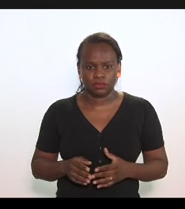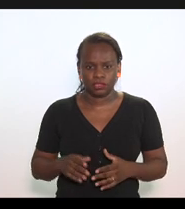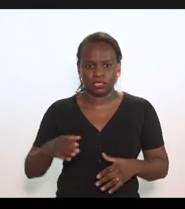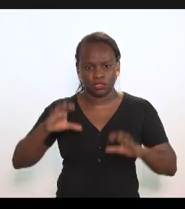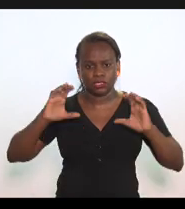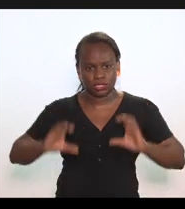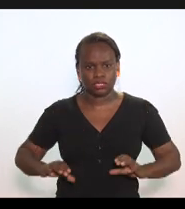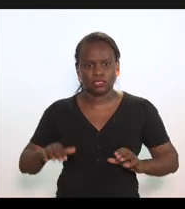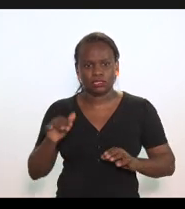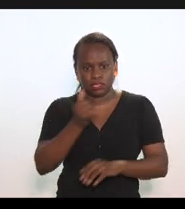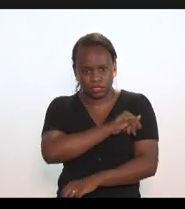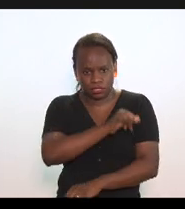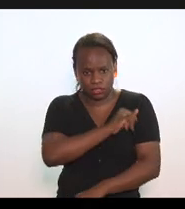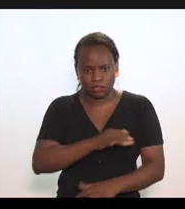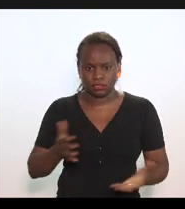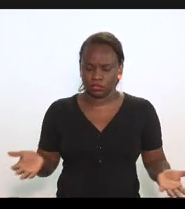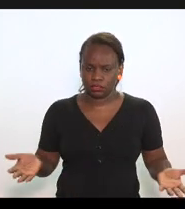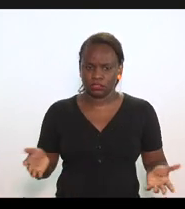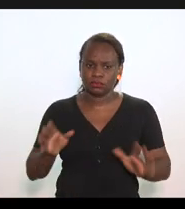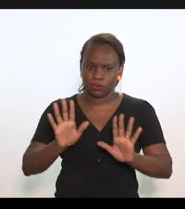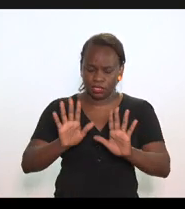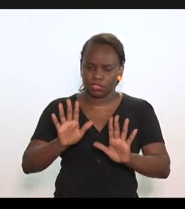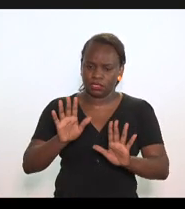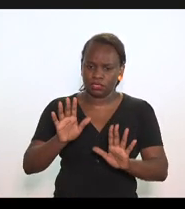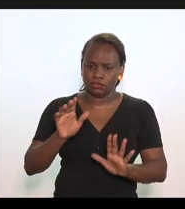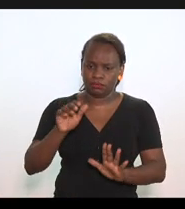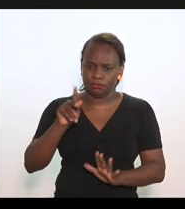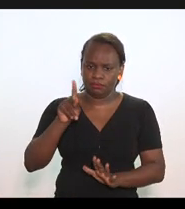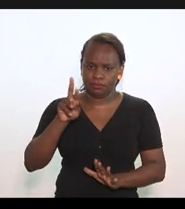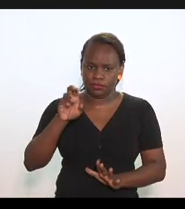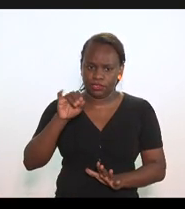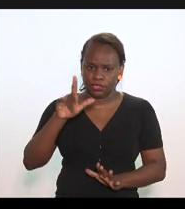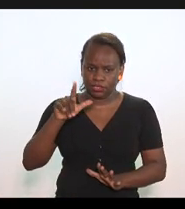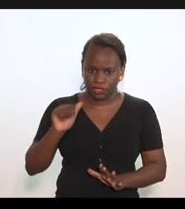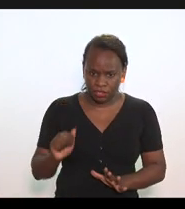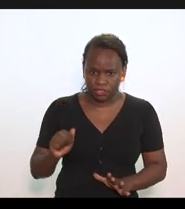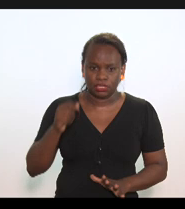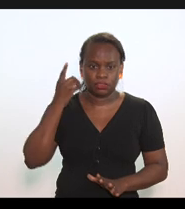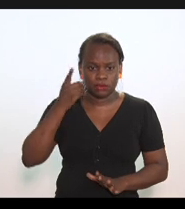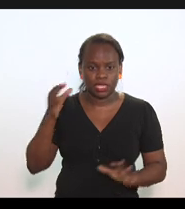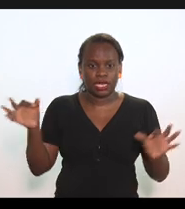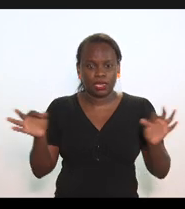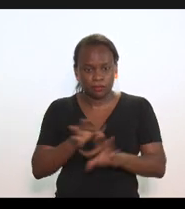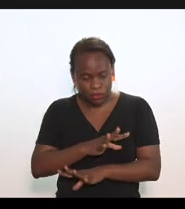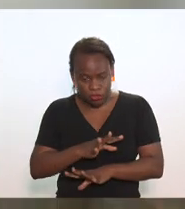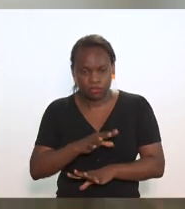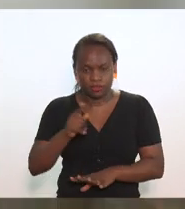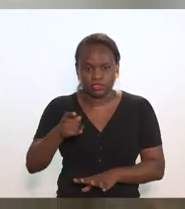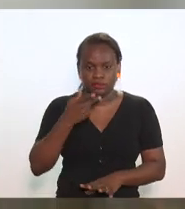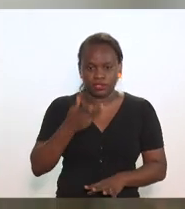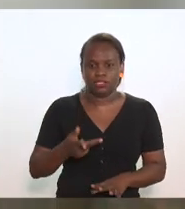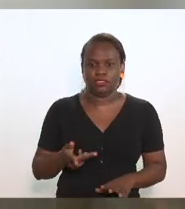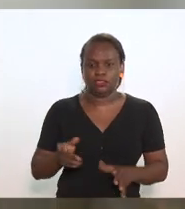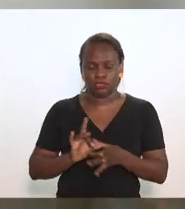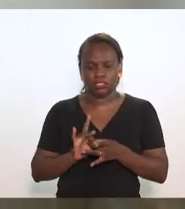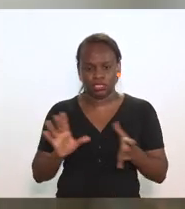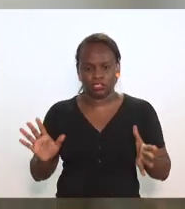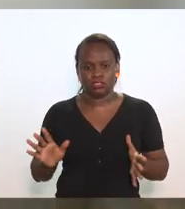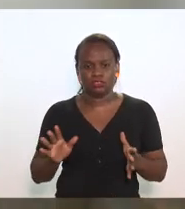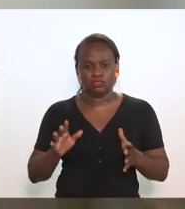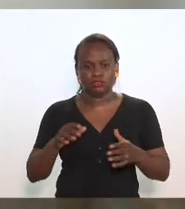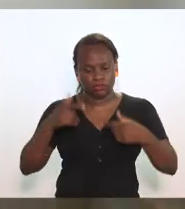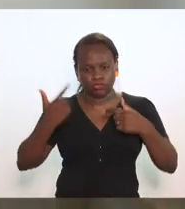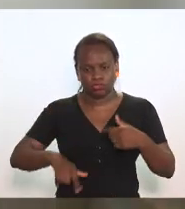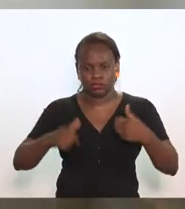luminense doutora doutora Priscila quando o deputado acabar de falar eu dou o direito